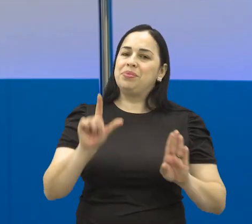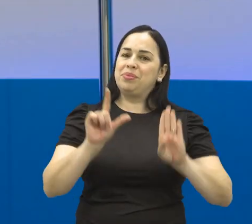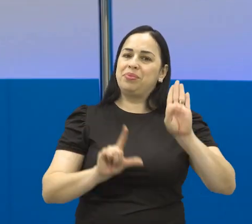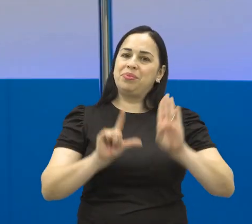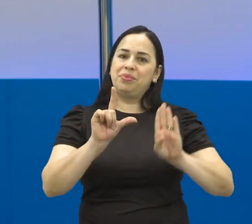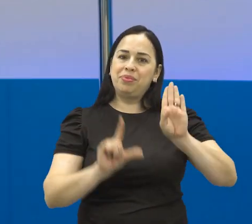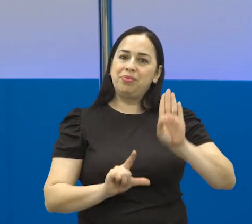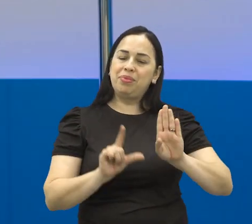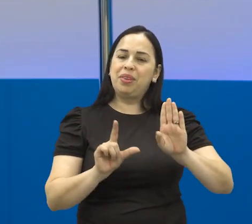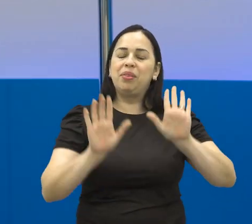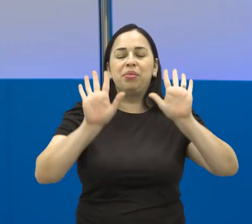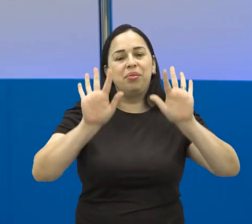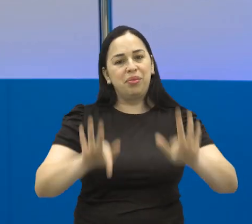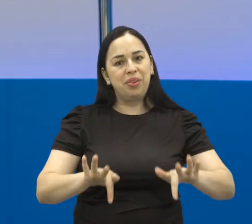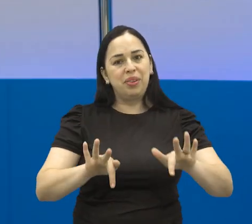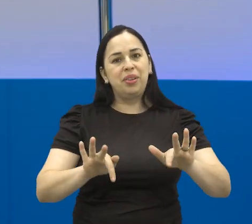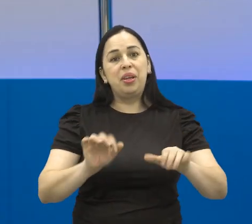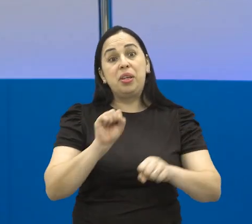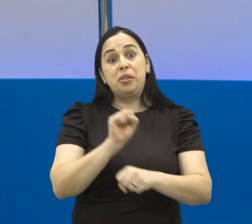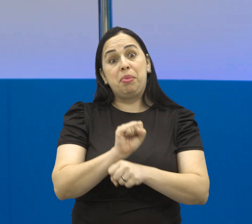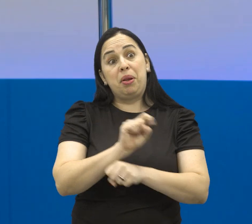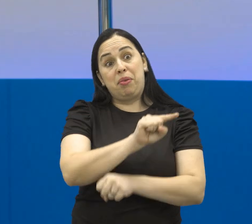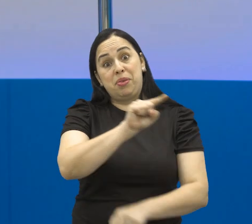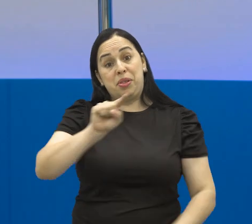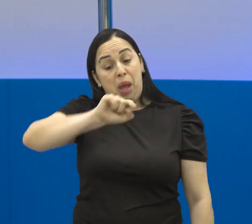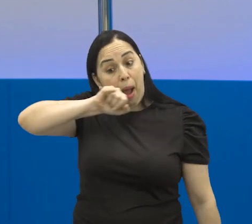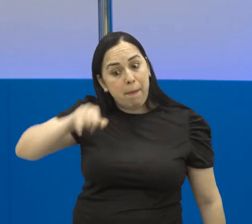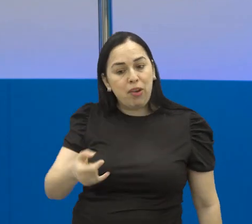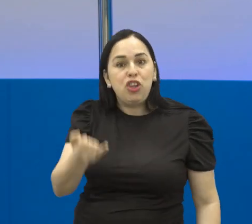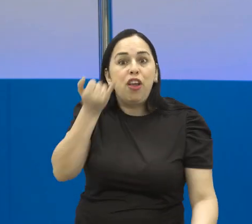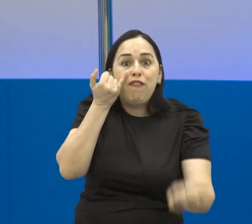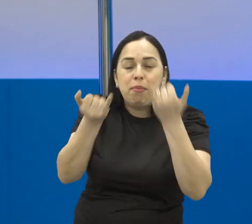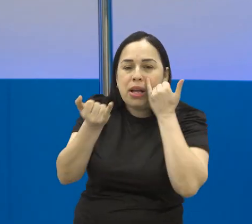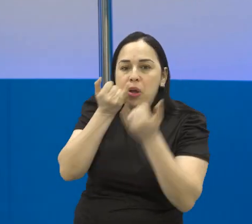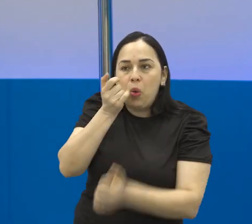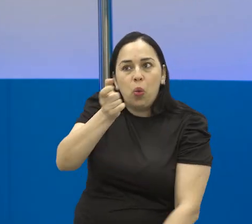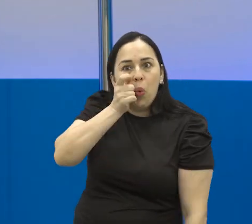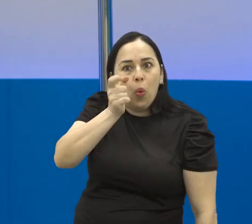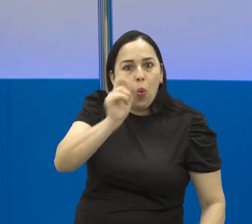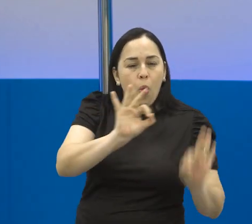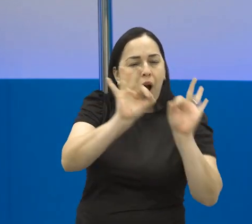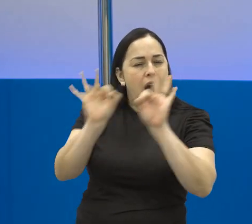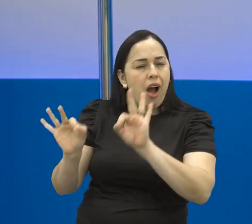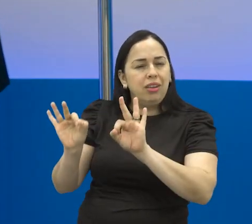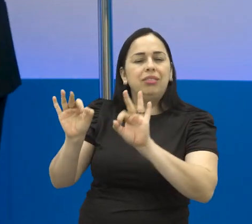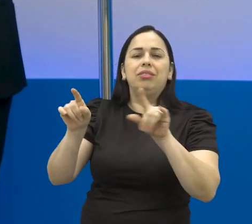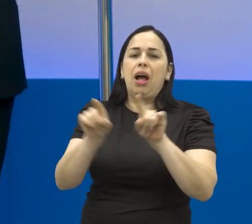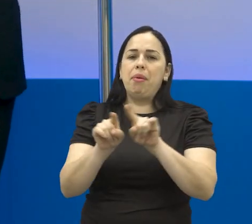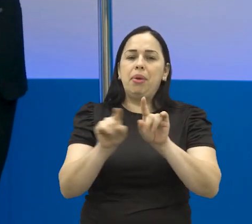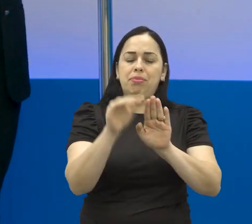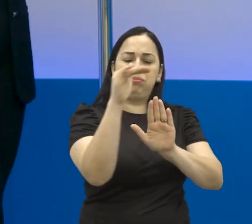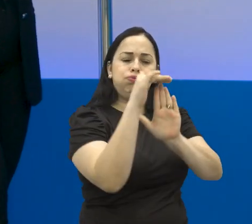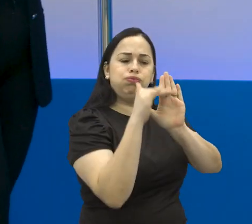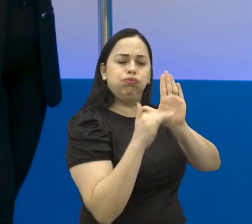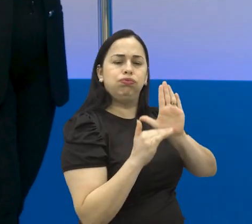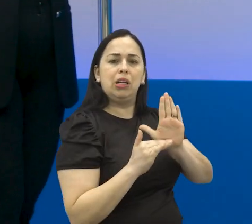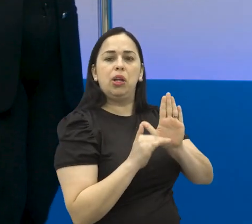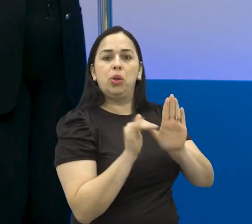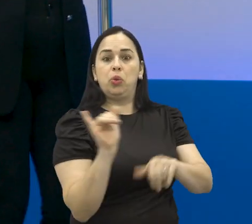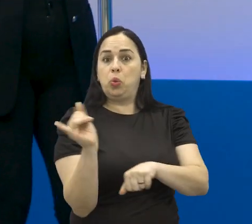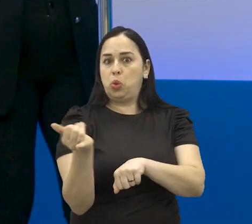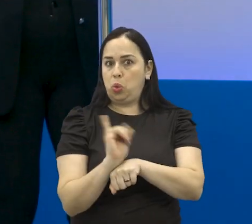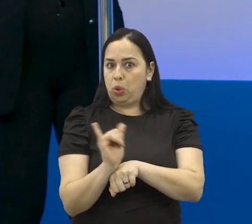O boletim legislativo de hoje fica por aqui. Espero que você tenha aproveitado as informações. Todo o nosso conteúdo está